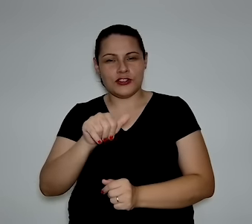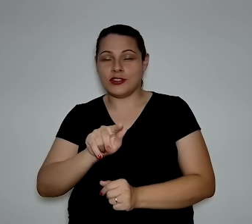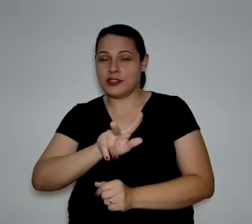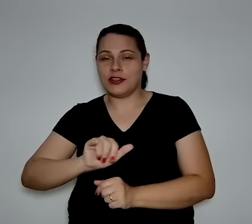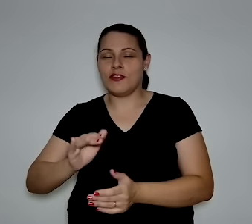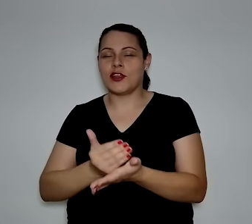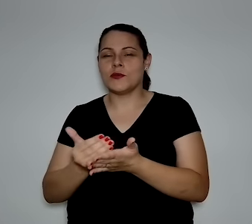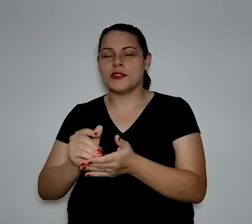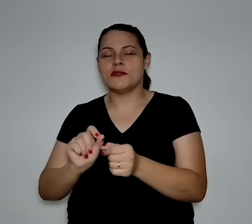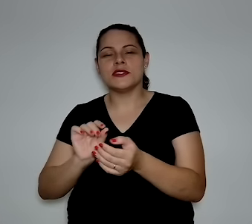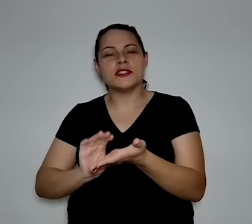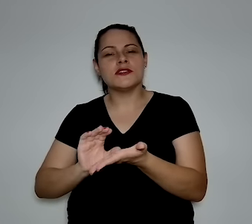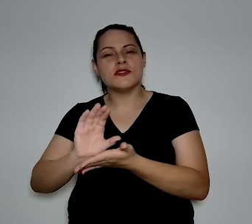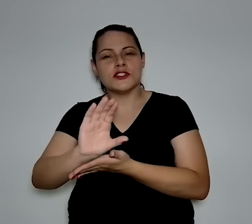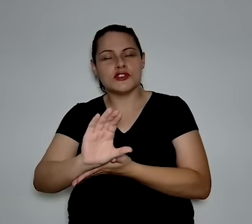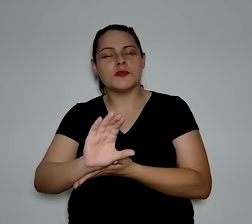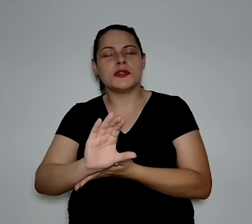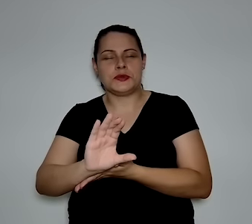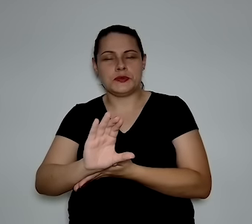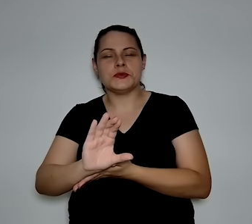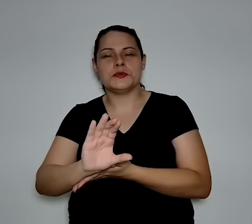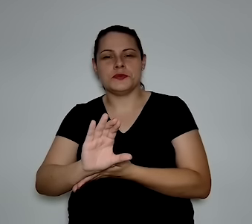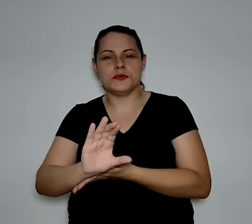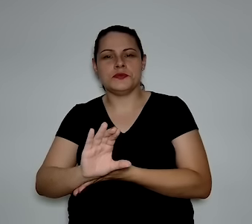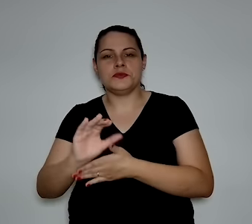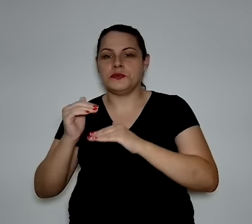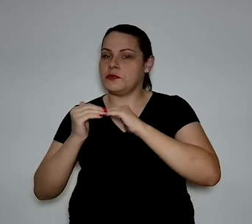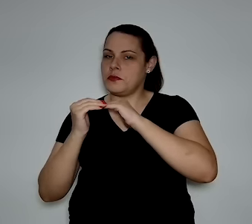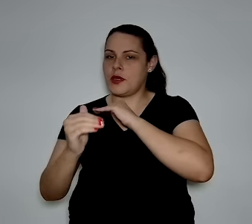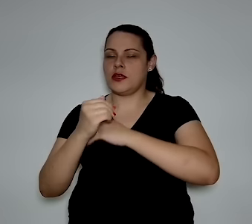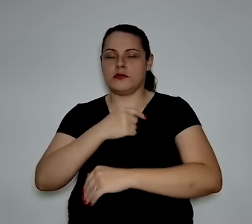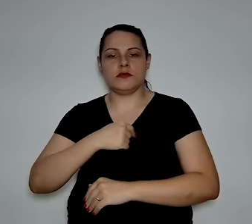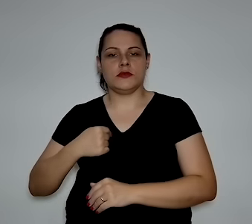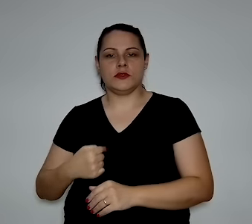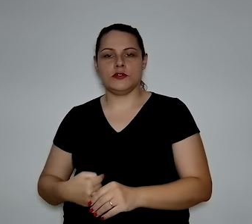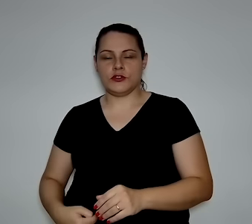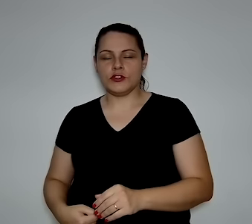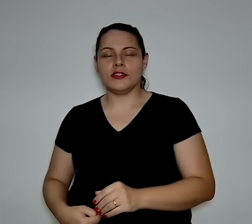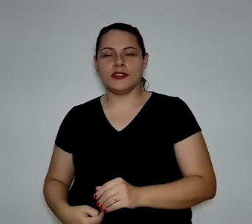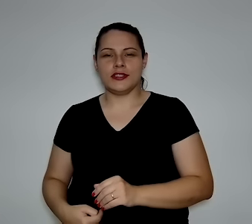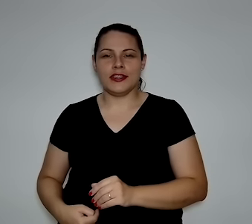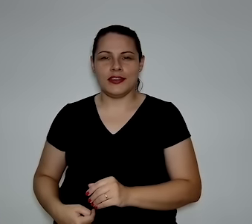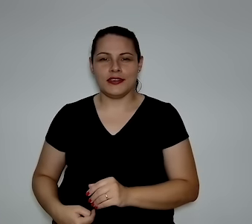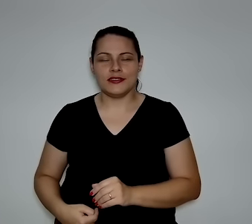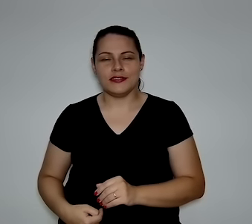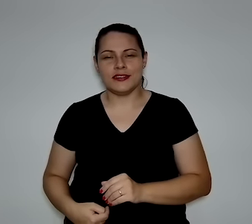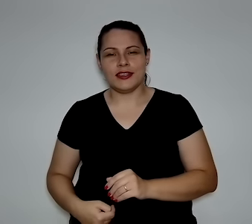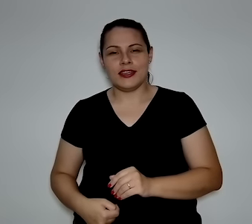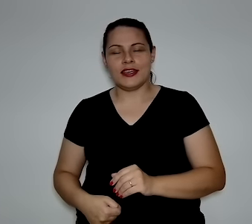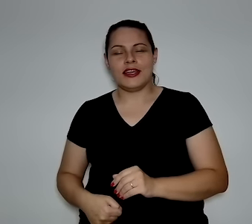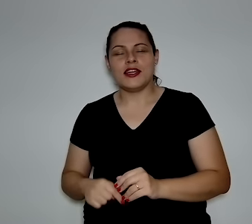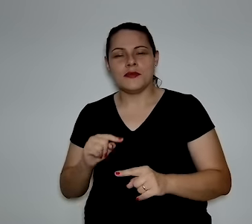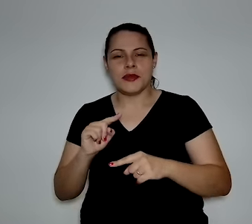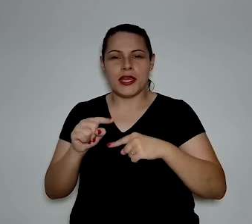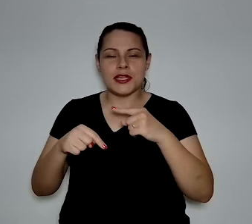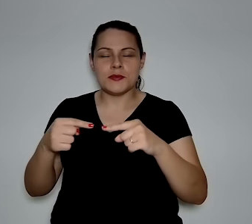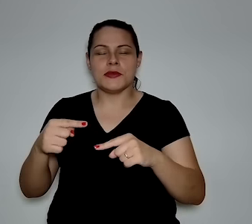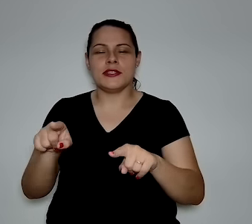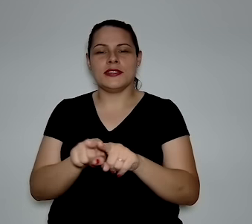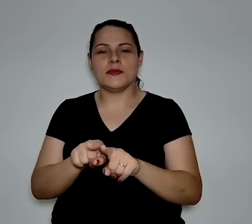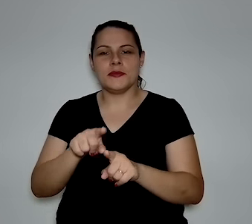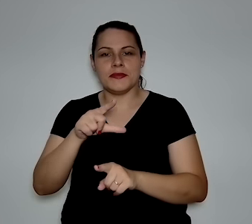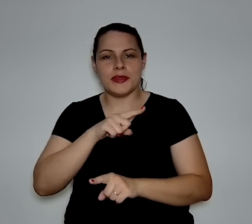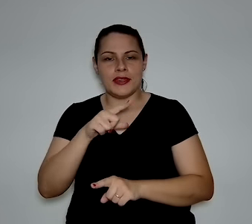já faz investimentos padrão chinês, colossais, para